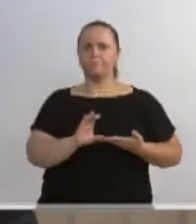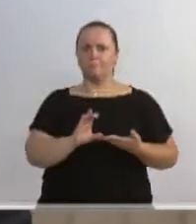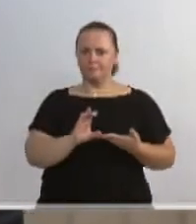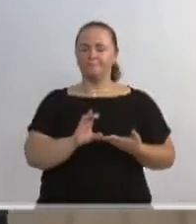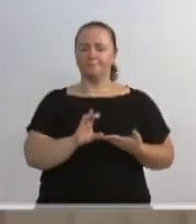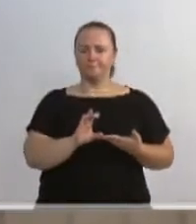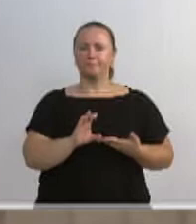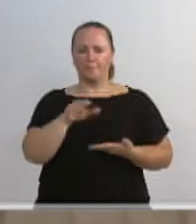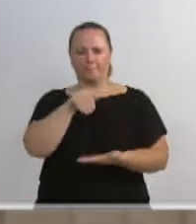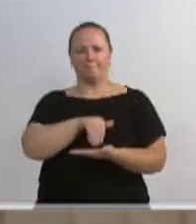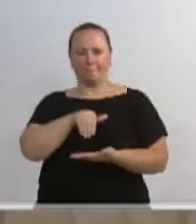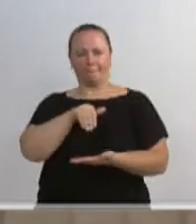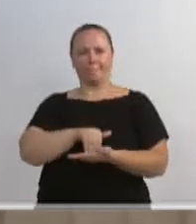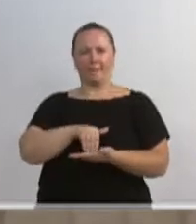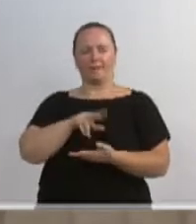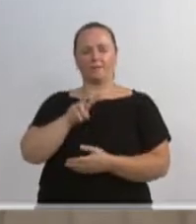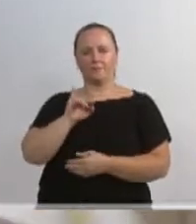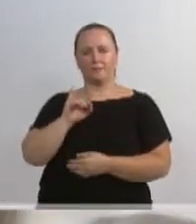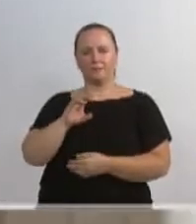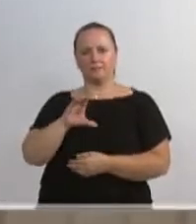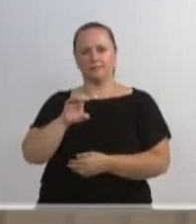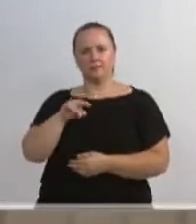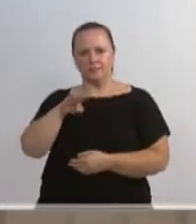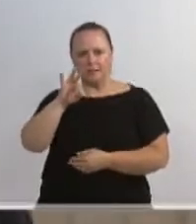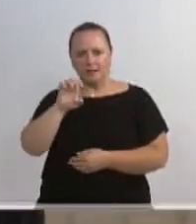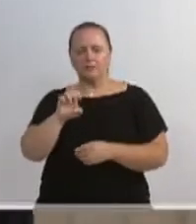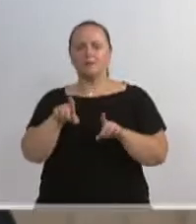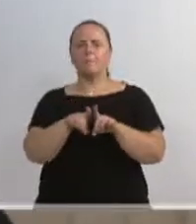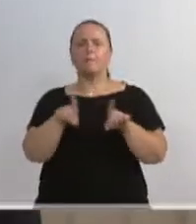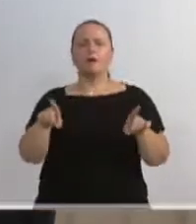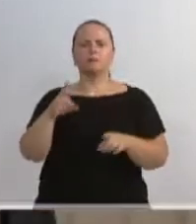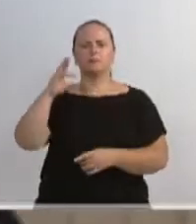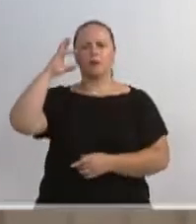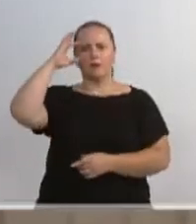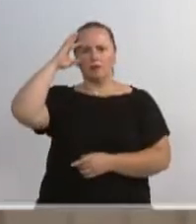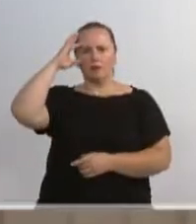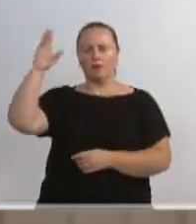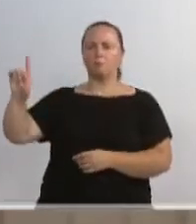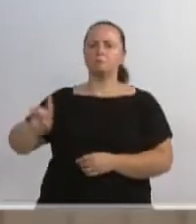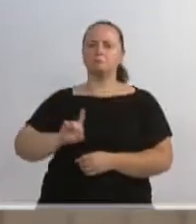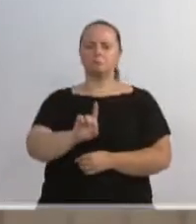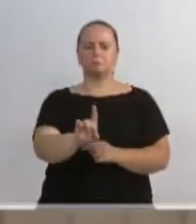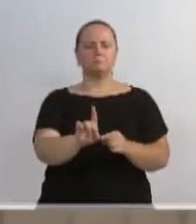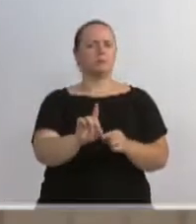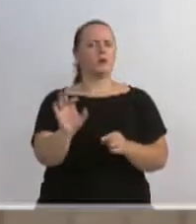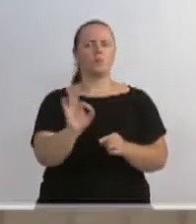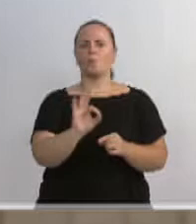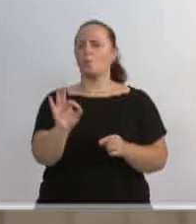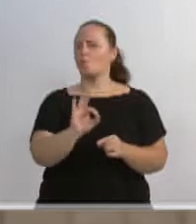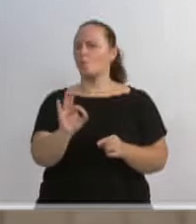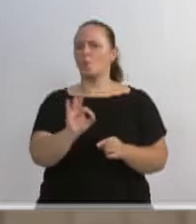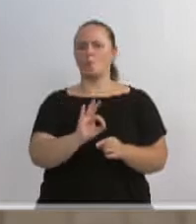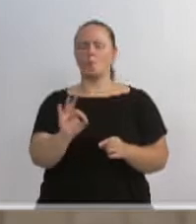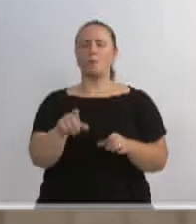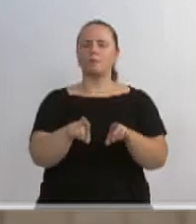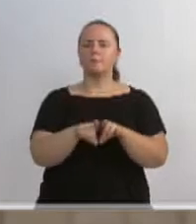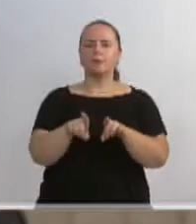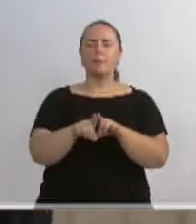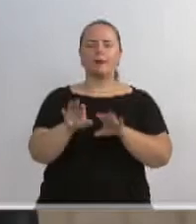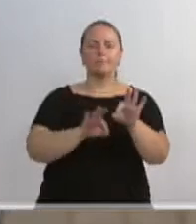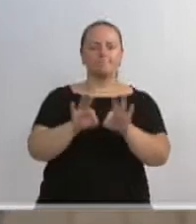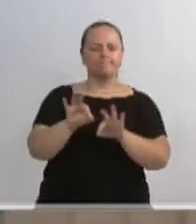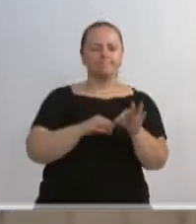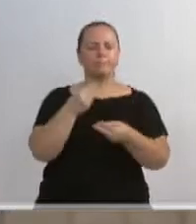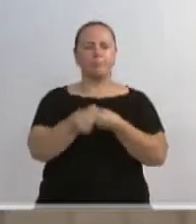Vicente Caropreso. Senti falta do governador anunciando o começo das obras de revitalização da Jorge Lacerda.